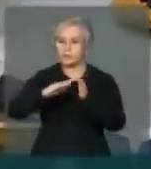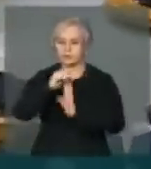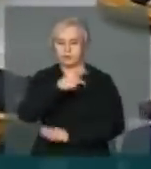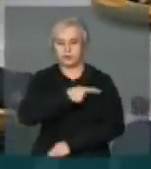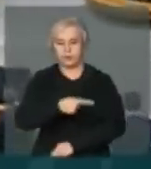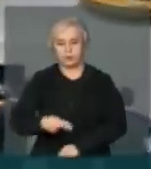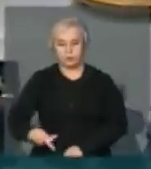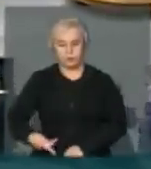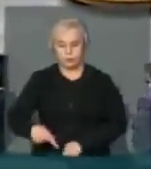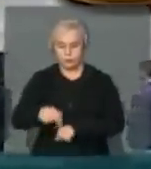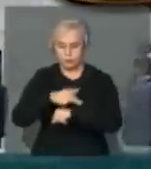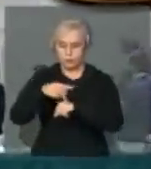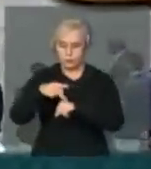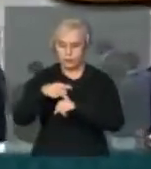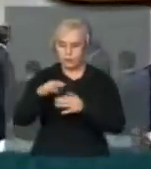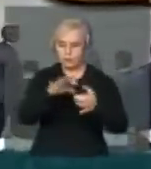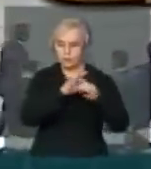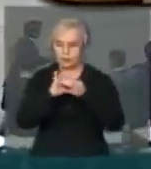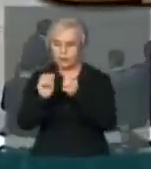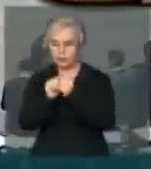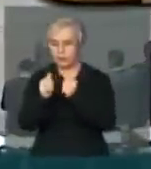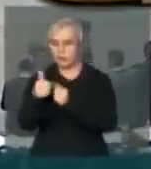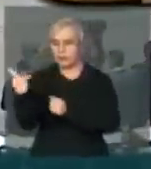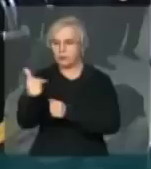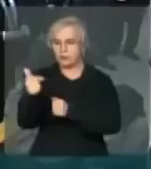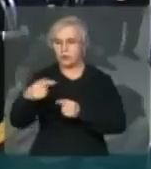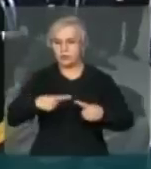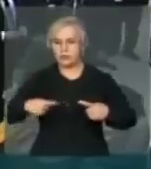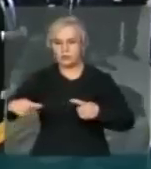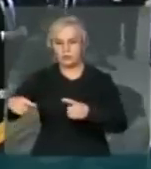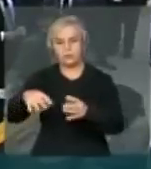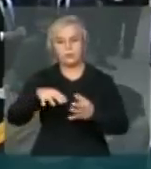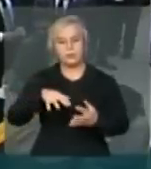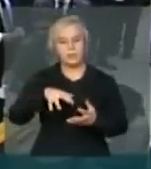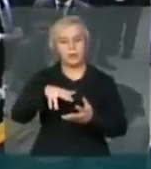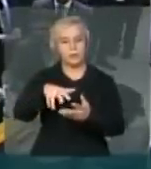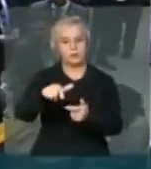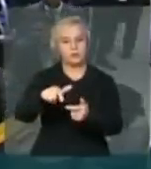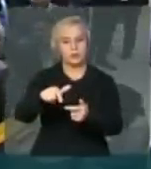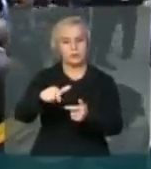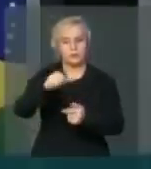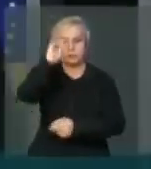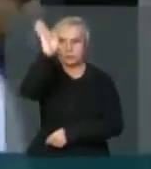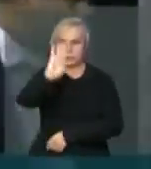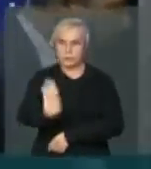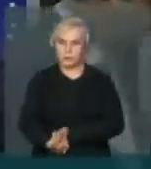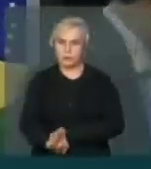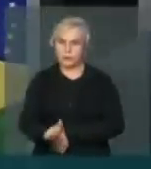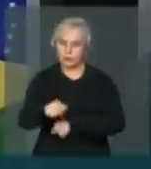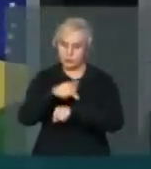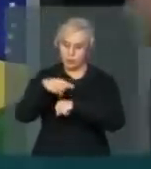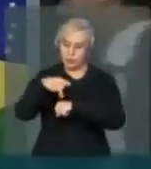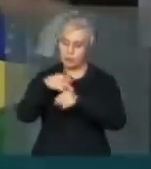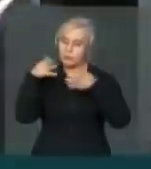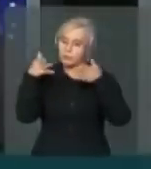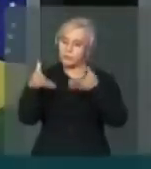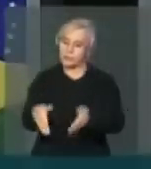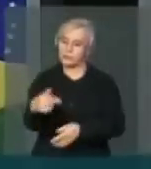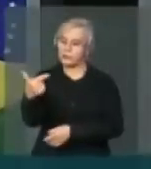Dos países aliados da Segunda Guerra Mundial E o Brasil como um país Que foi a Segunda Guerra